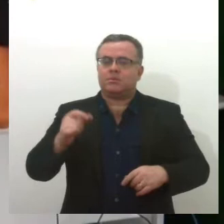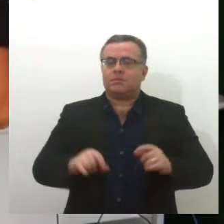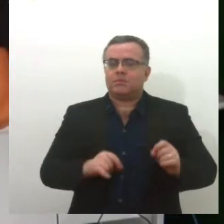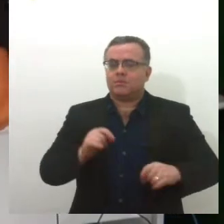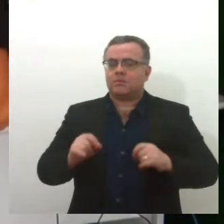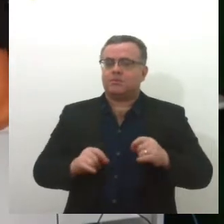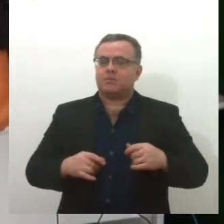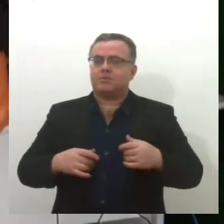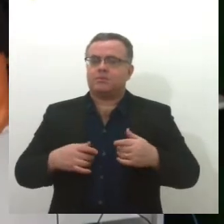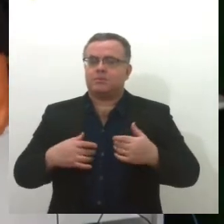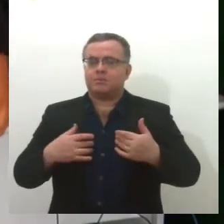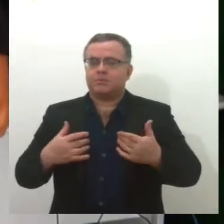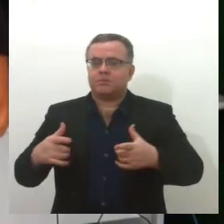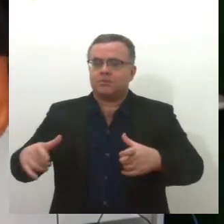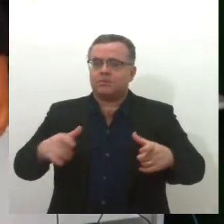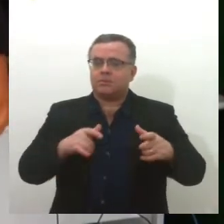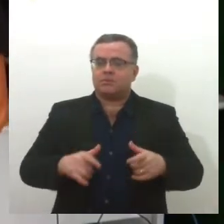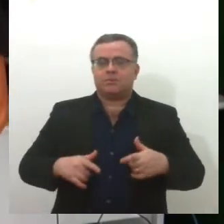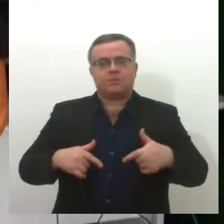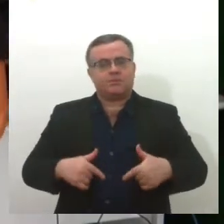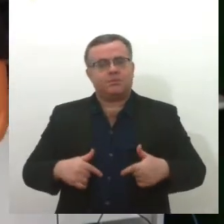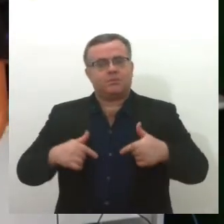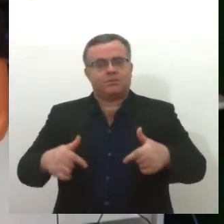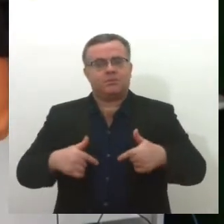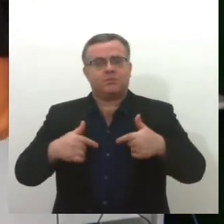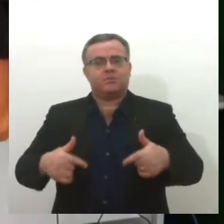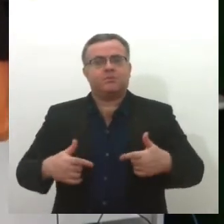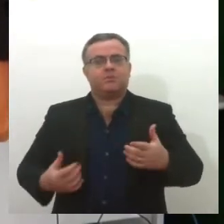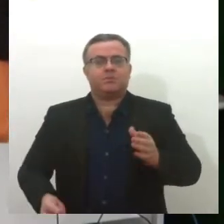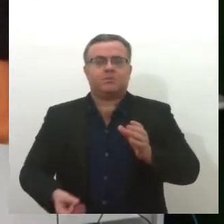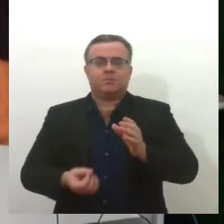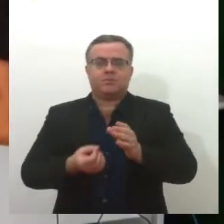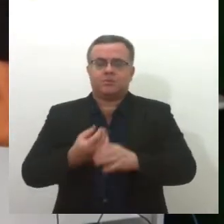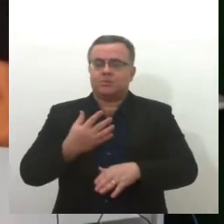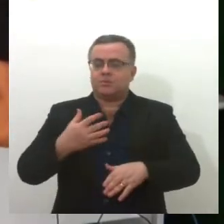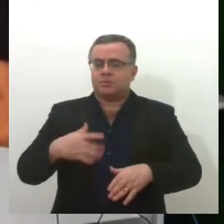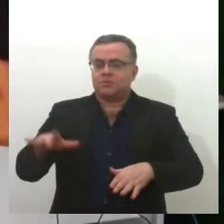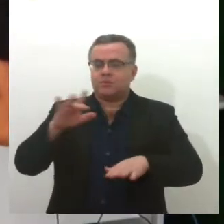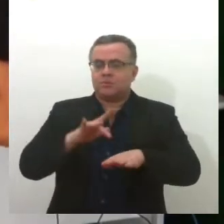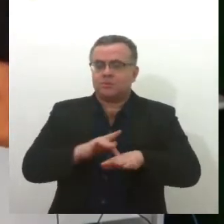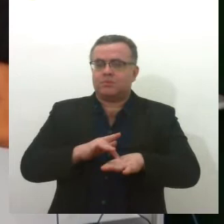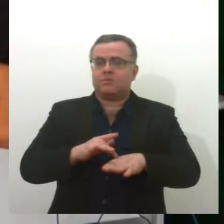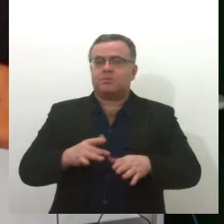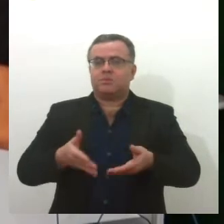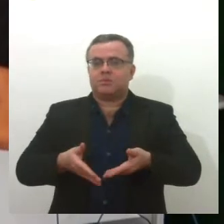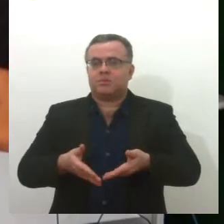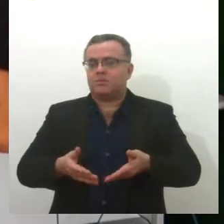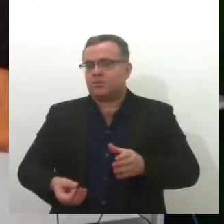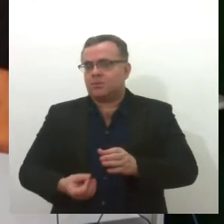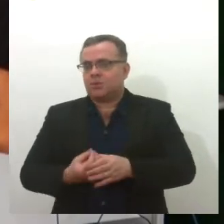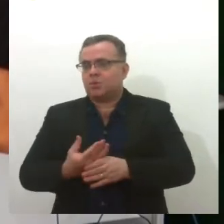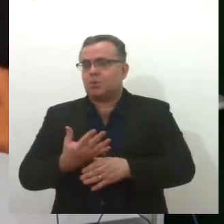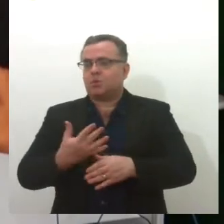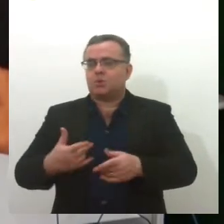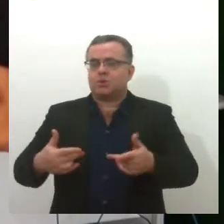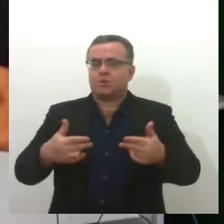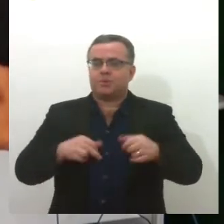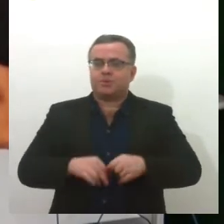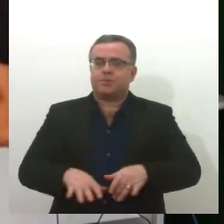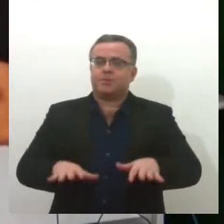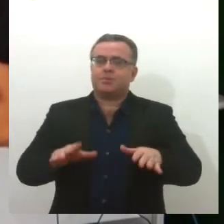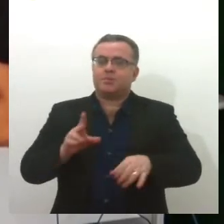ainda o combate ao nascimento do mosquito, ao combate da proliferação dos